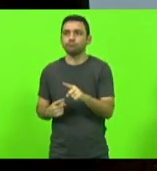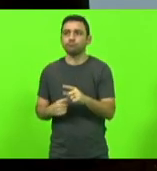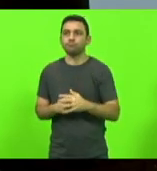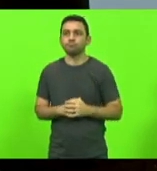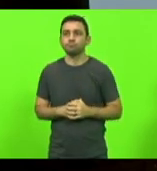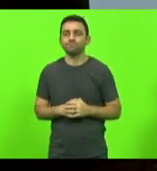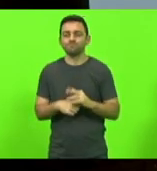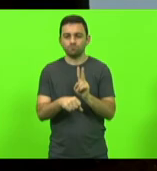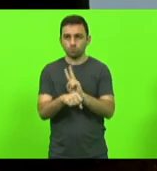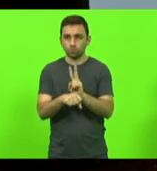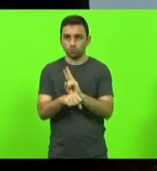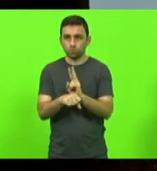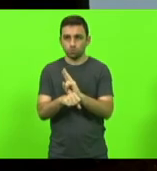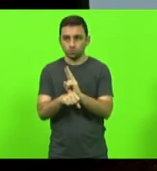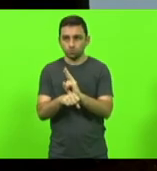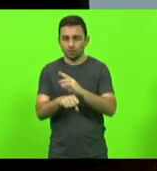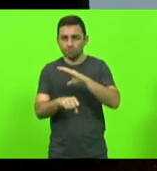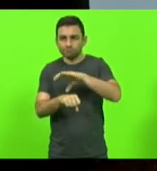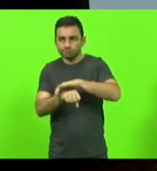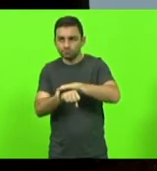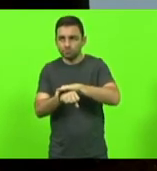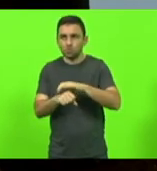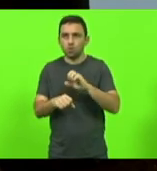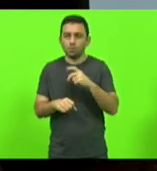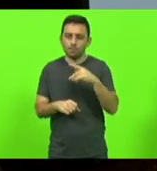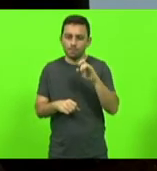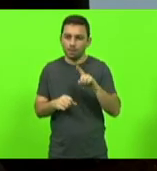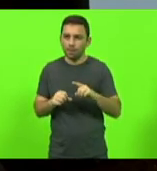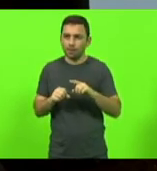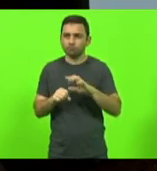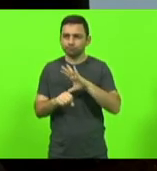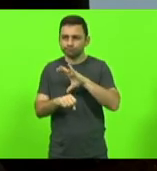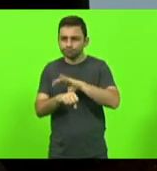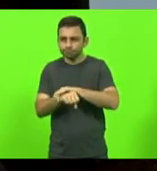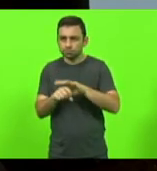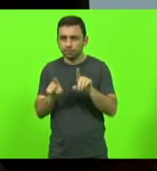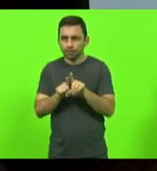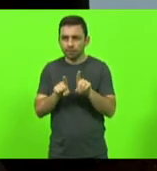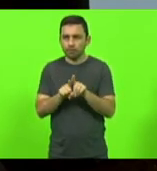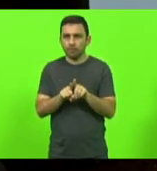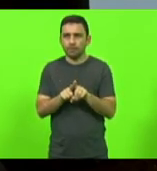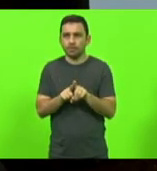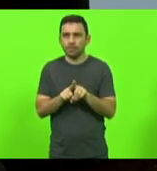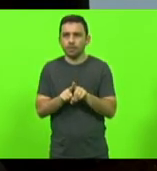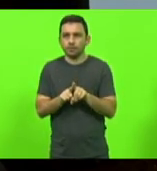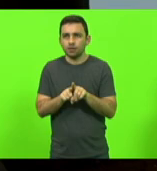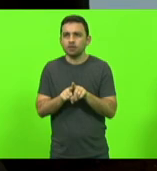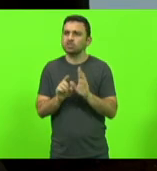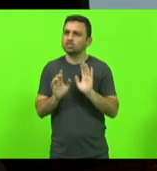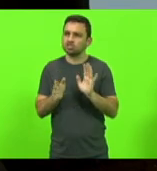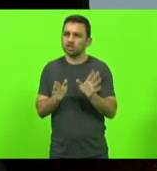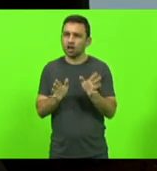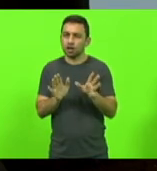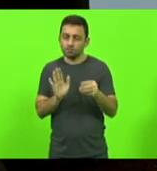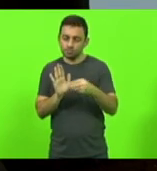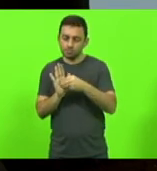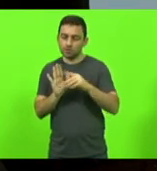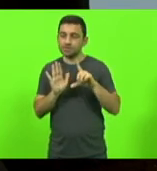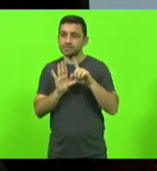monitoramento eletrônico, ele já está previsto no inciso